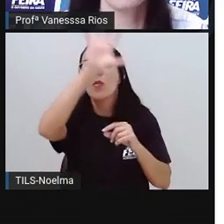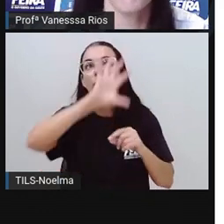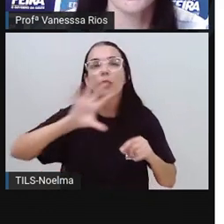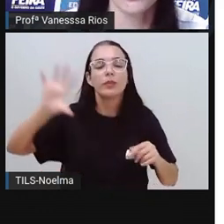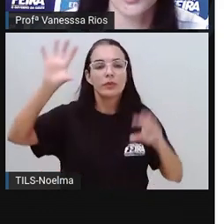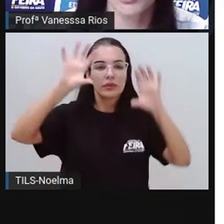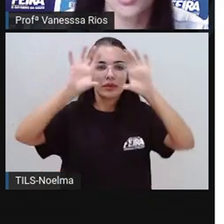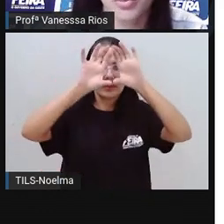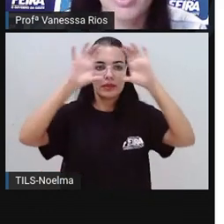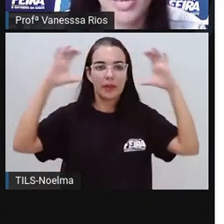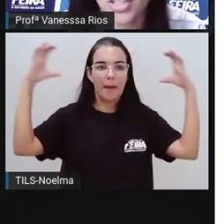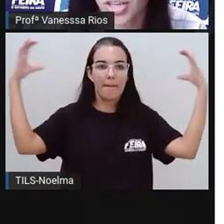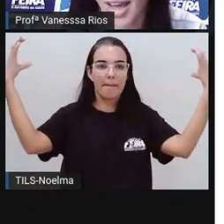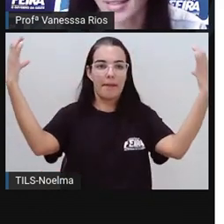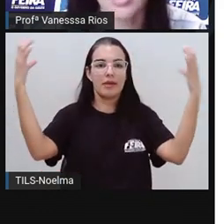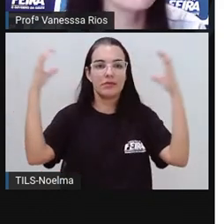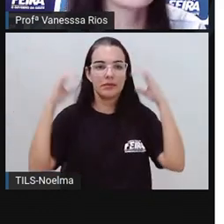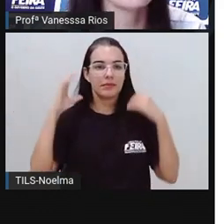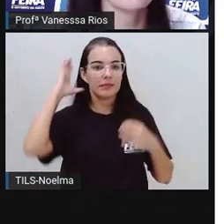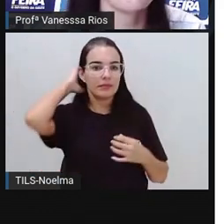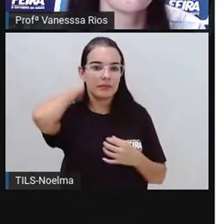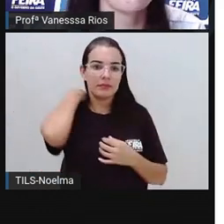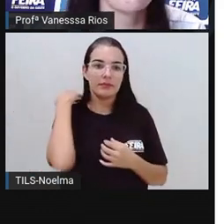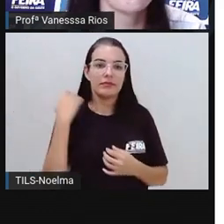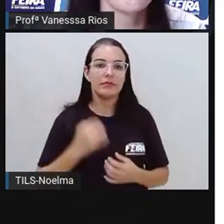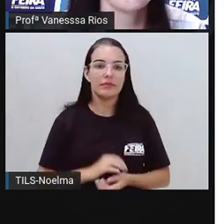né? Com informações muito privilegiadas.